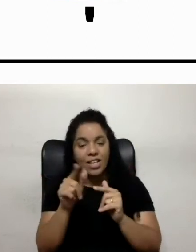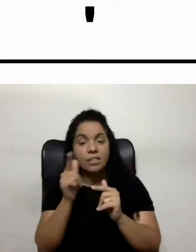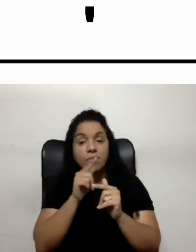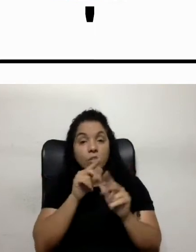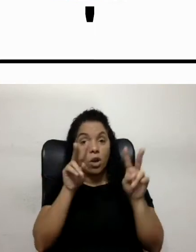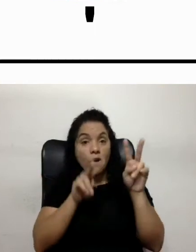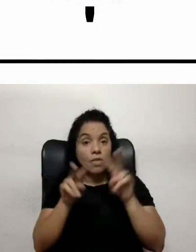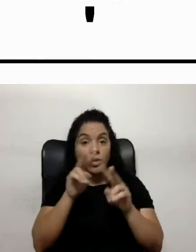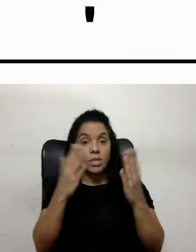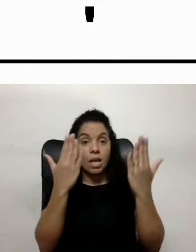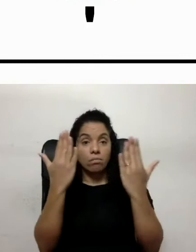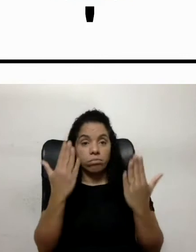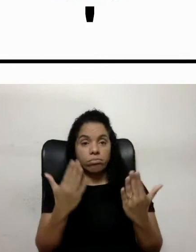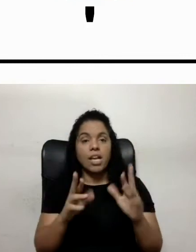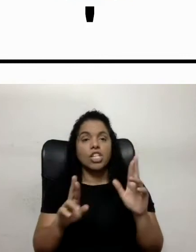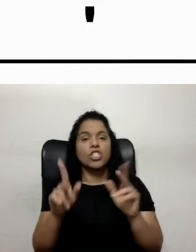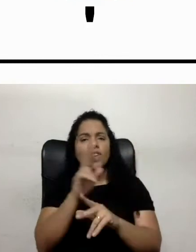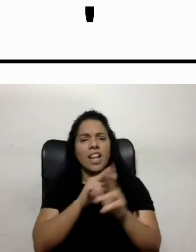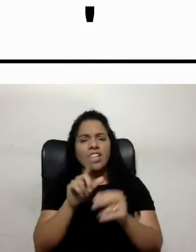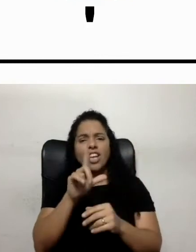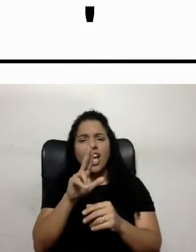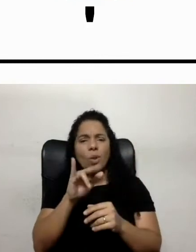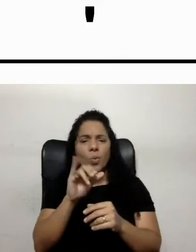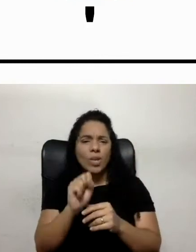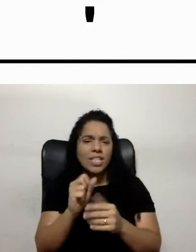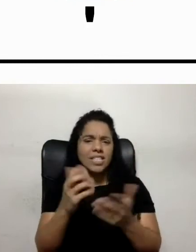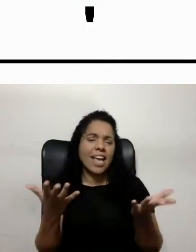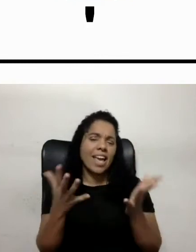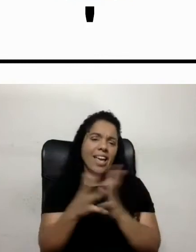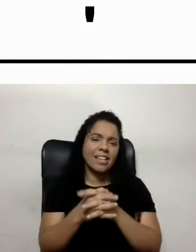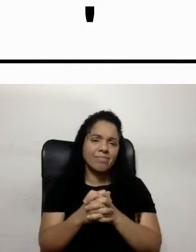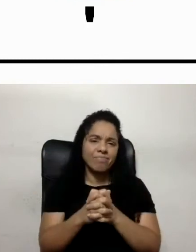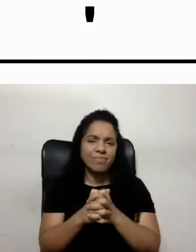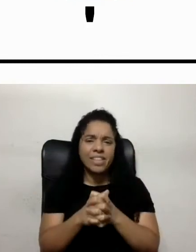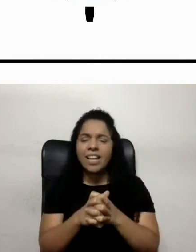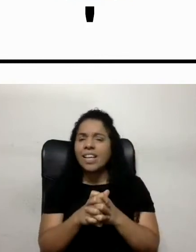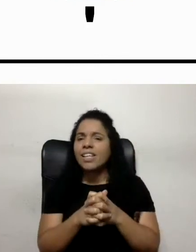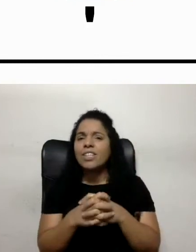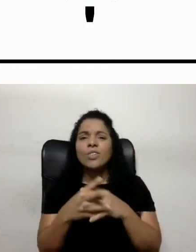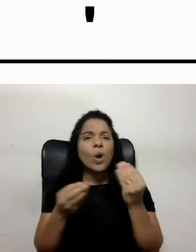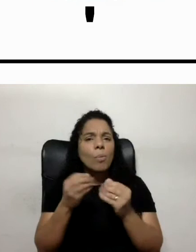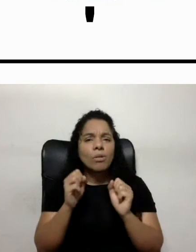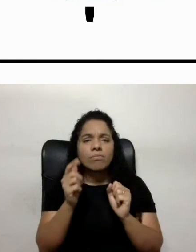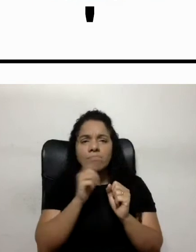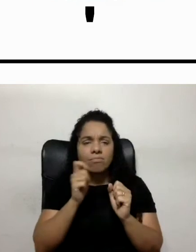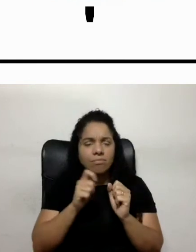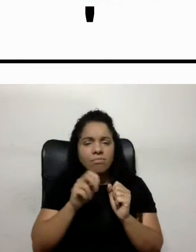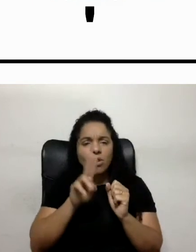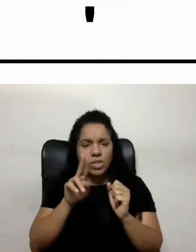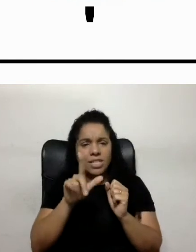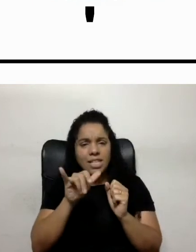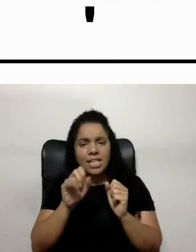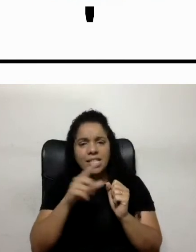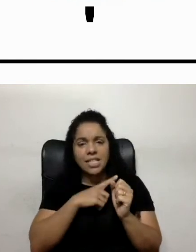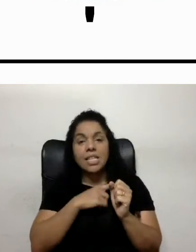visualizar essa diferença. Ah, Luiz, como é que eu posso utilizar esse teste, assim, mais ou menos? Dei outro